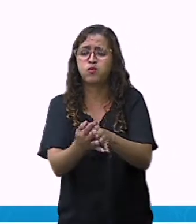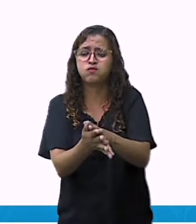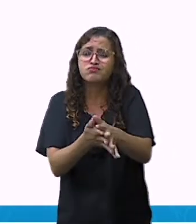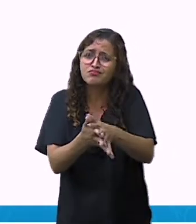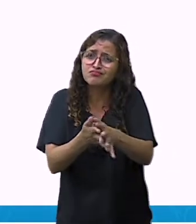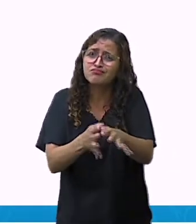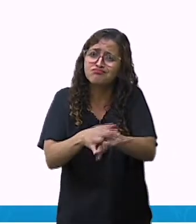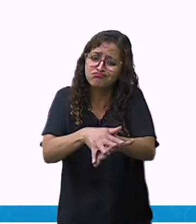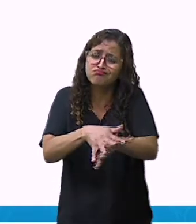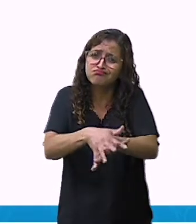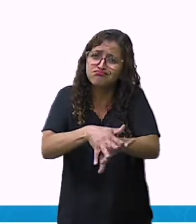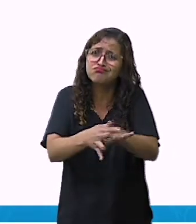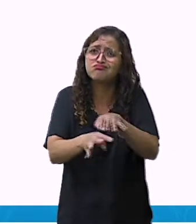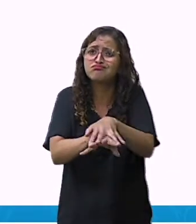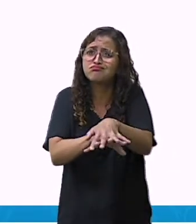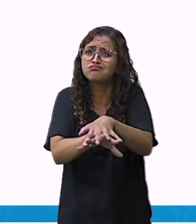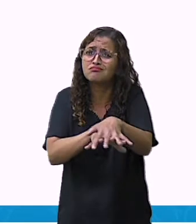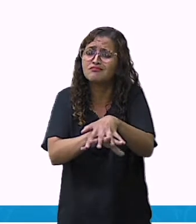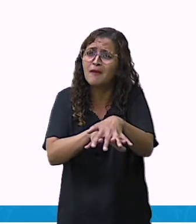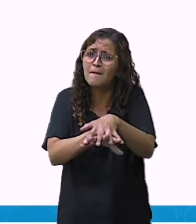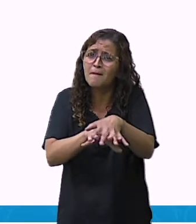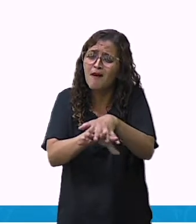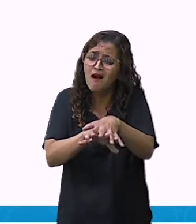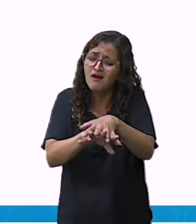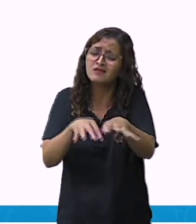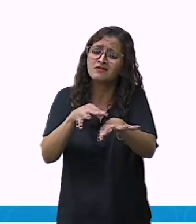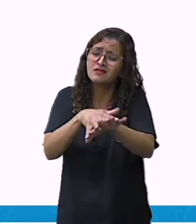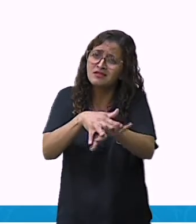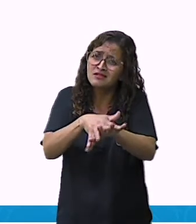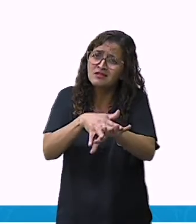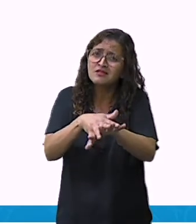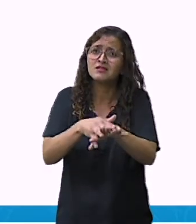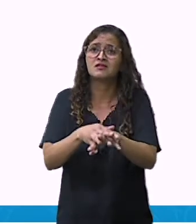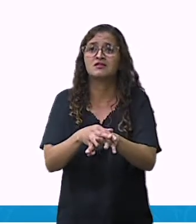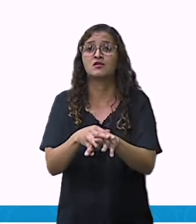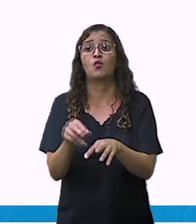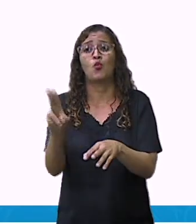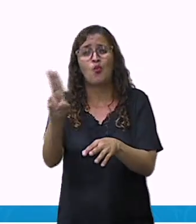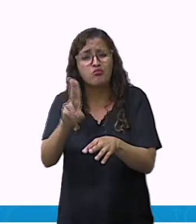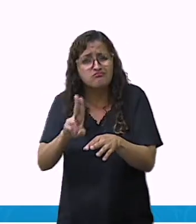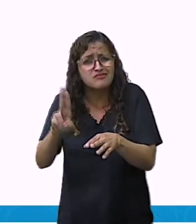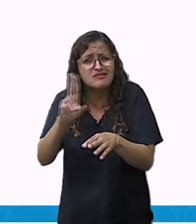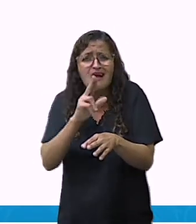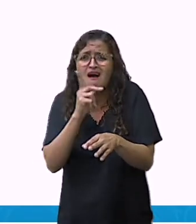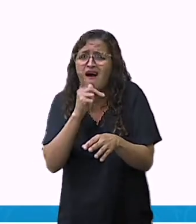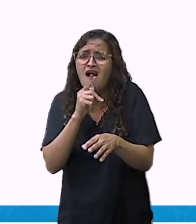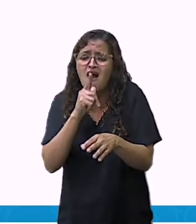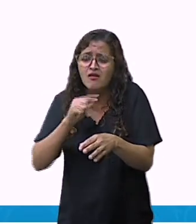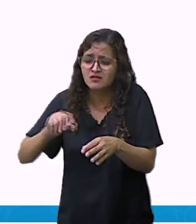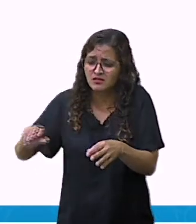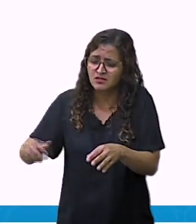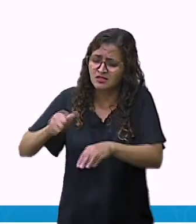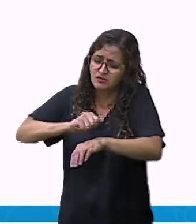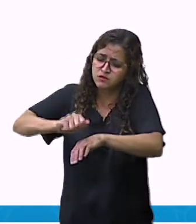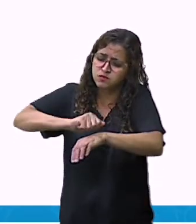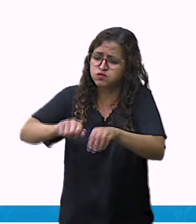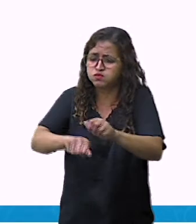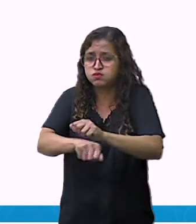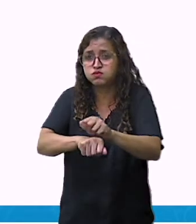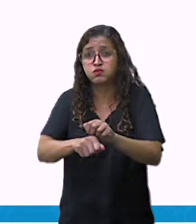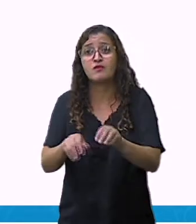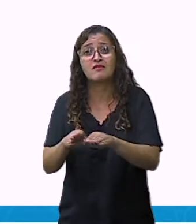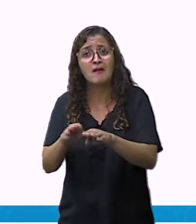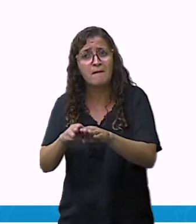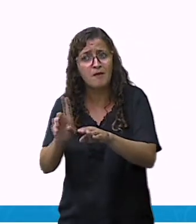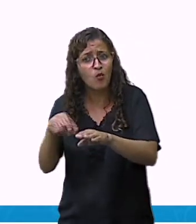Então, é preciso lavar muito bem lavada, com água e sabão. Se você tiver a oportunidade de usar